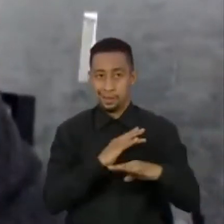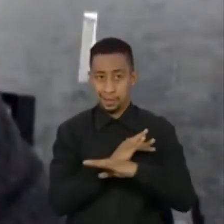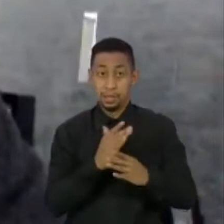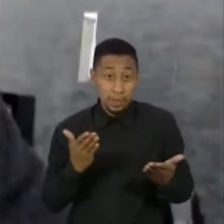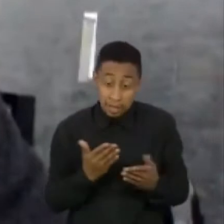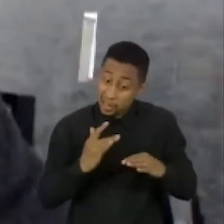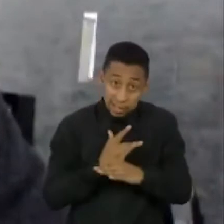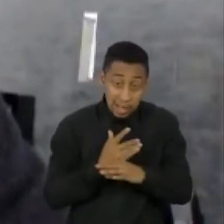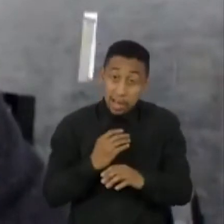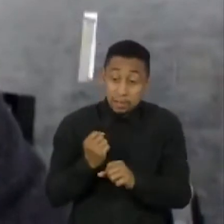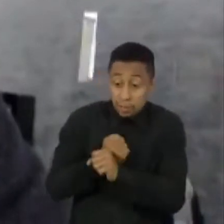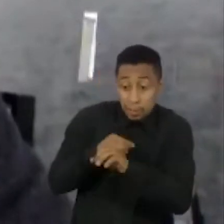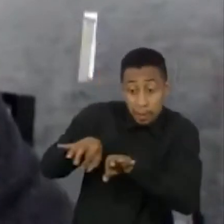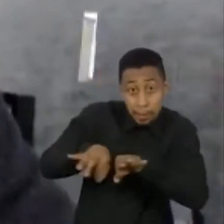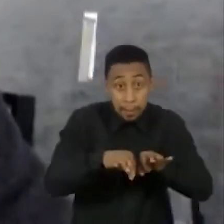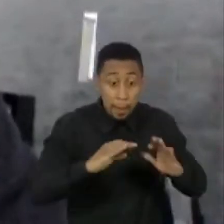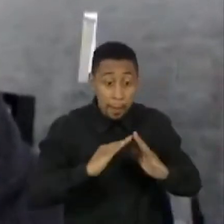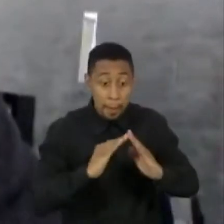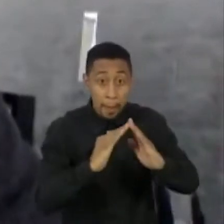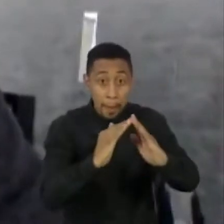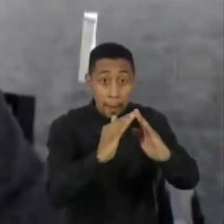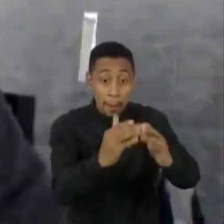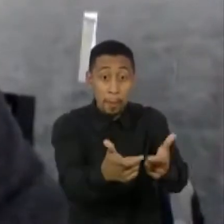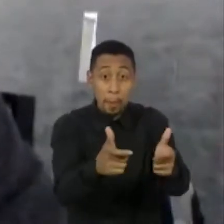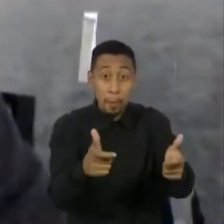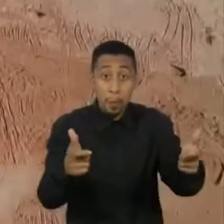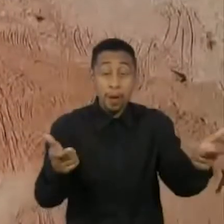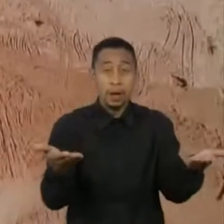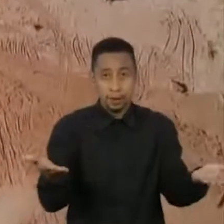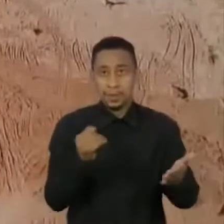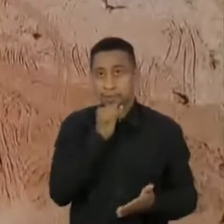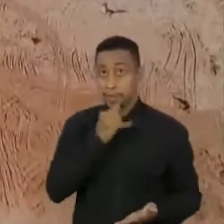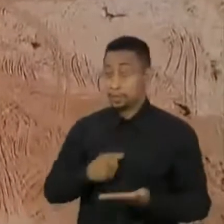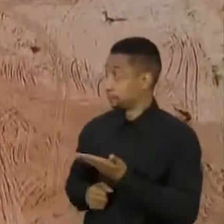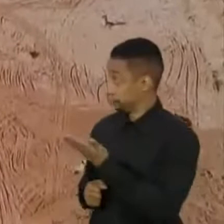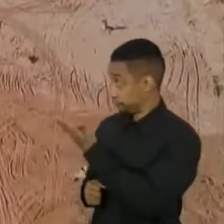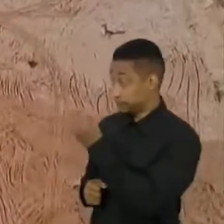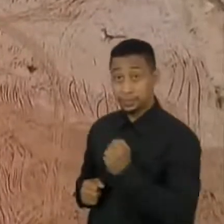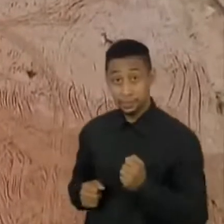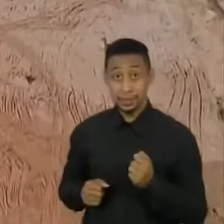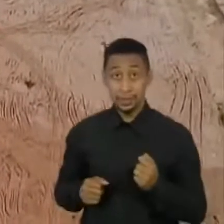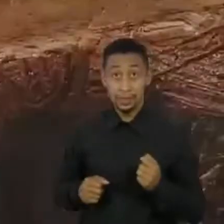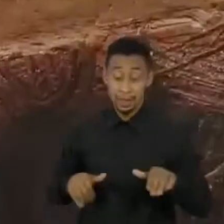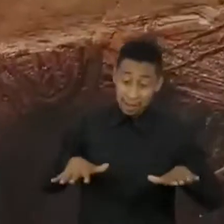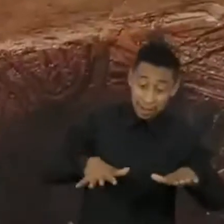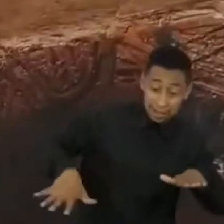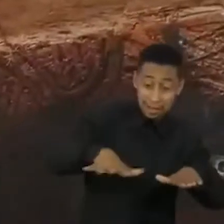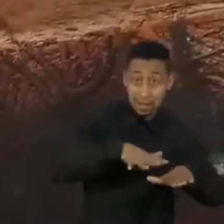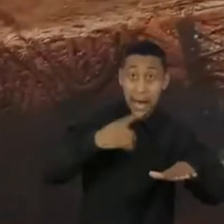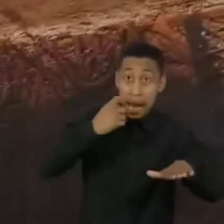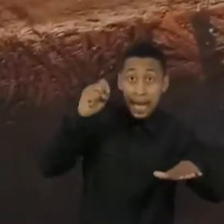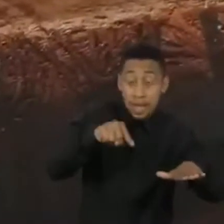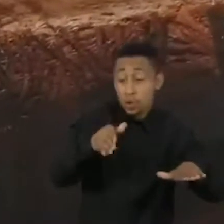cidades foram consumindo os espaços. Então hoje o aterro, por exemplo, aqui de São Paulo, em volta dele é uma